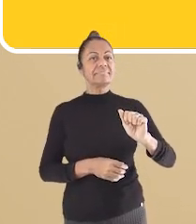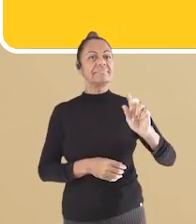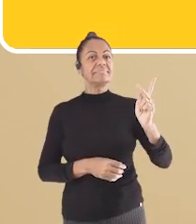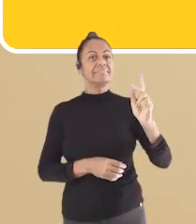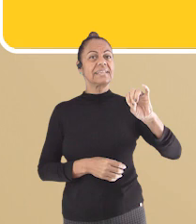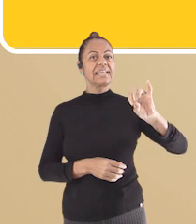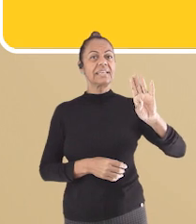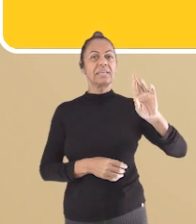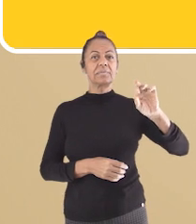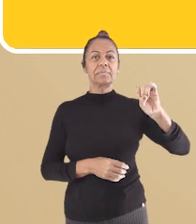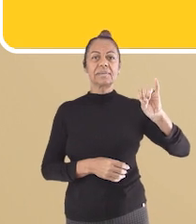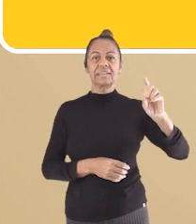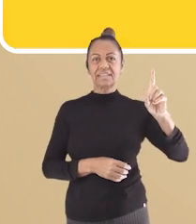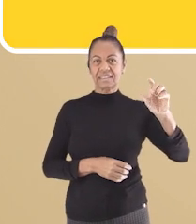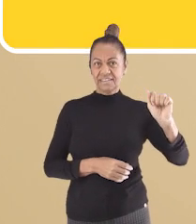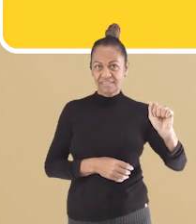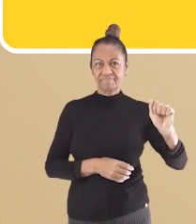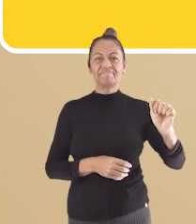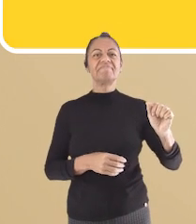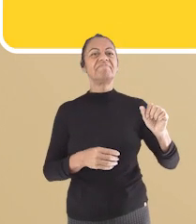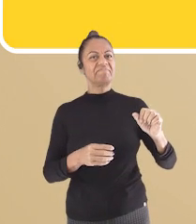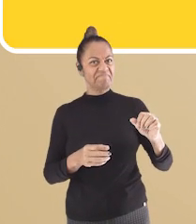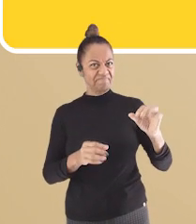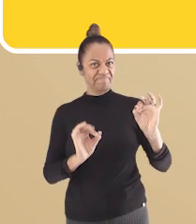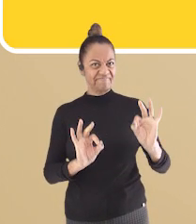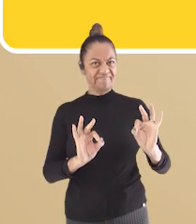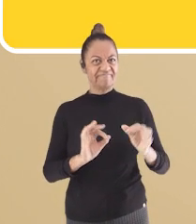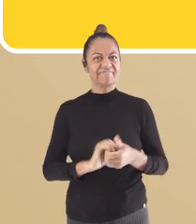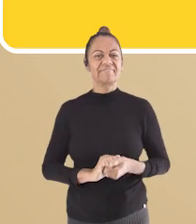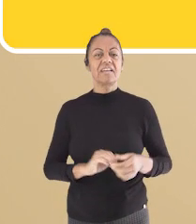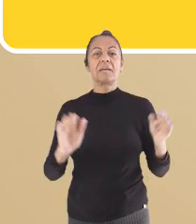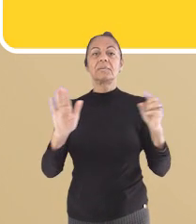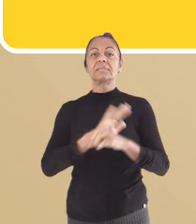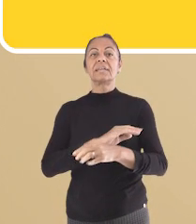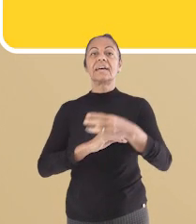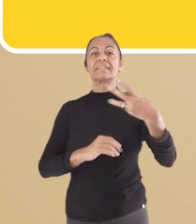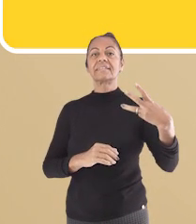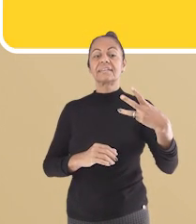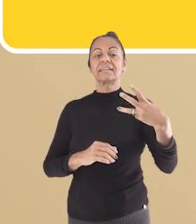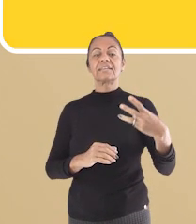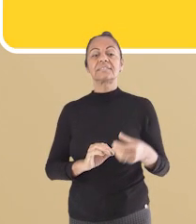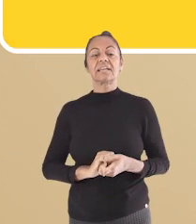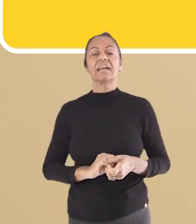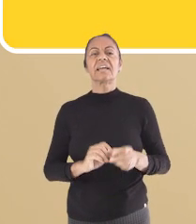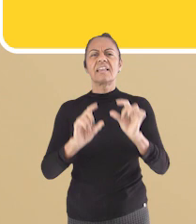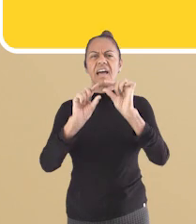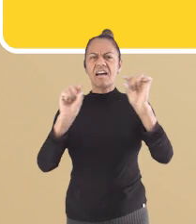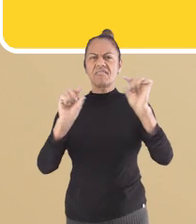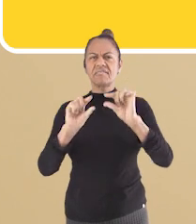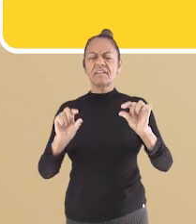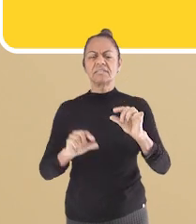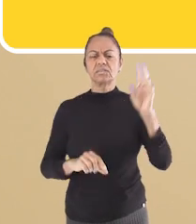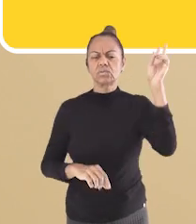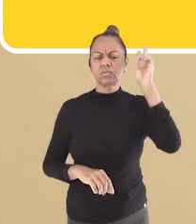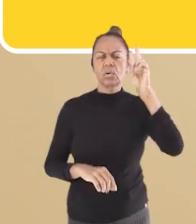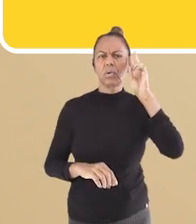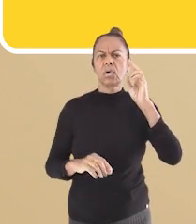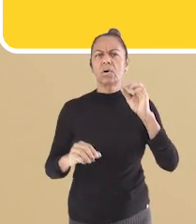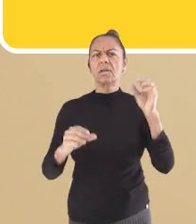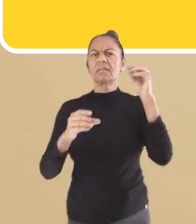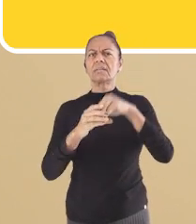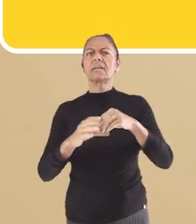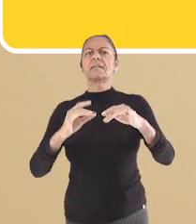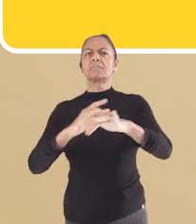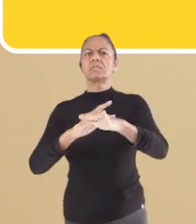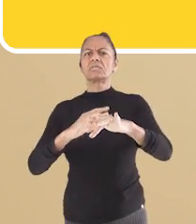mas palavras. Questão 3. Na frase, gestores municipais,